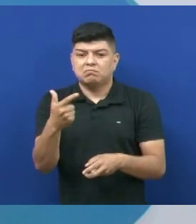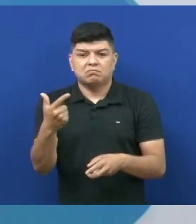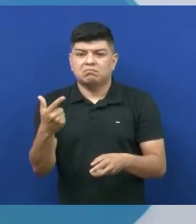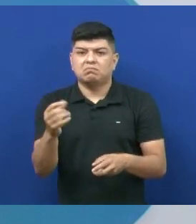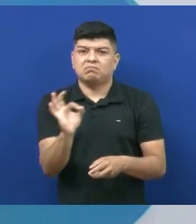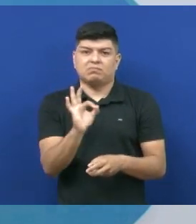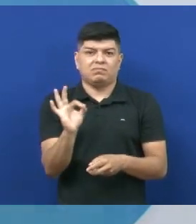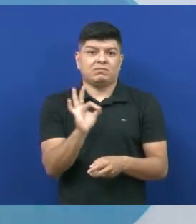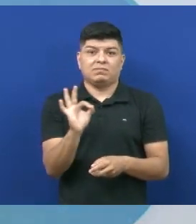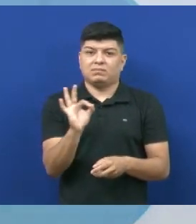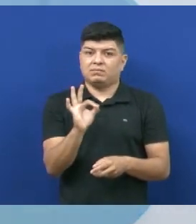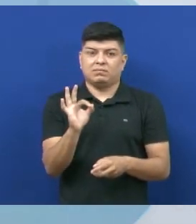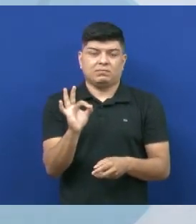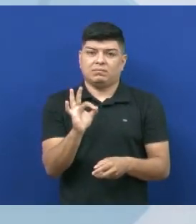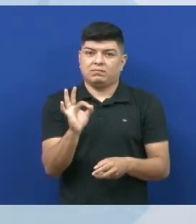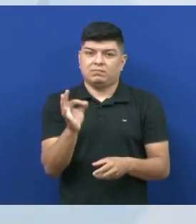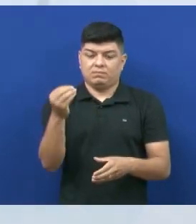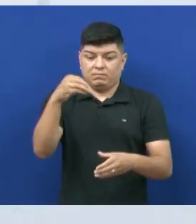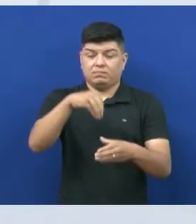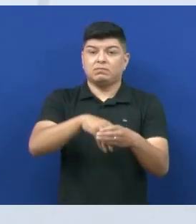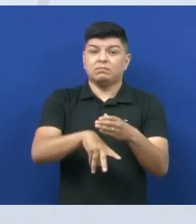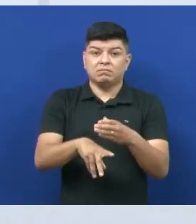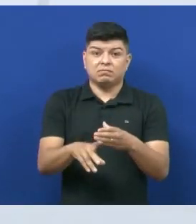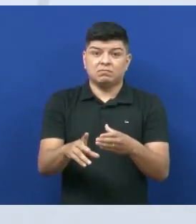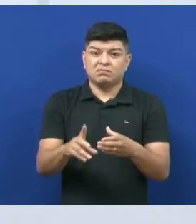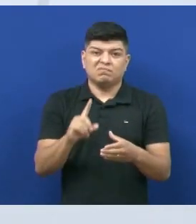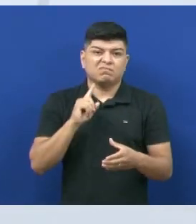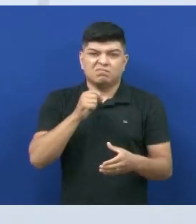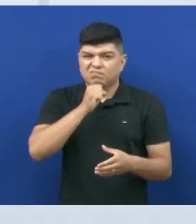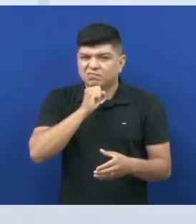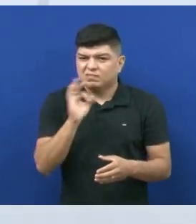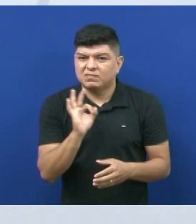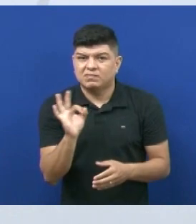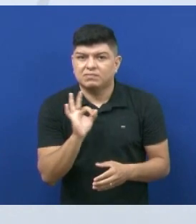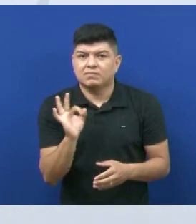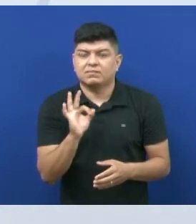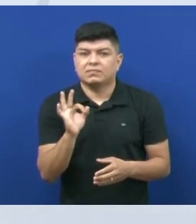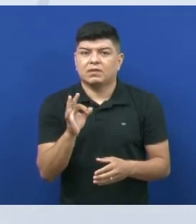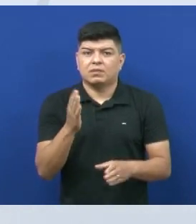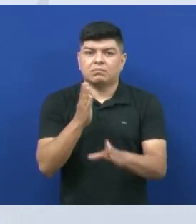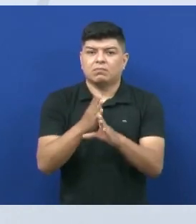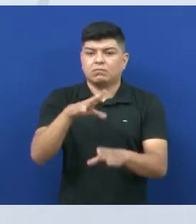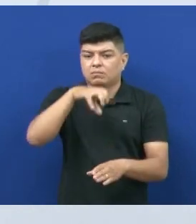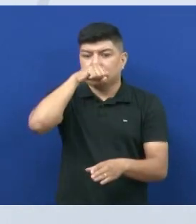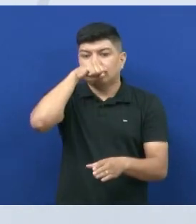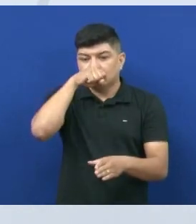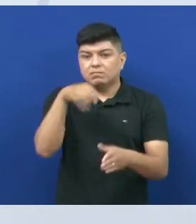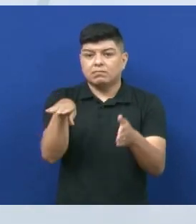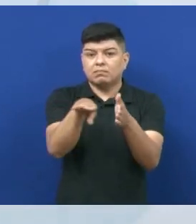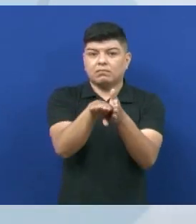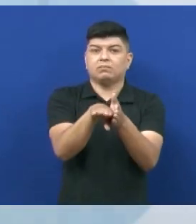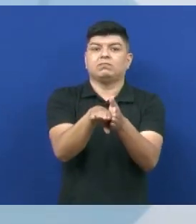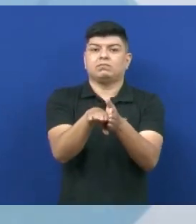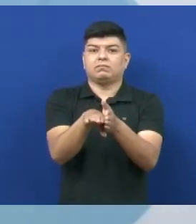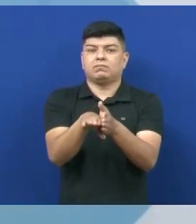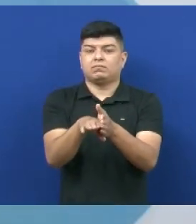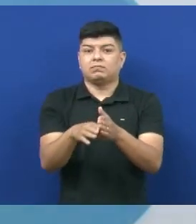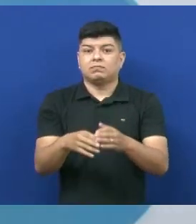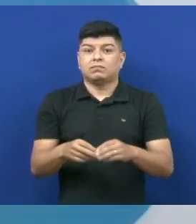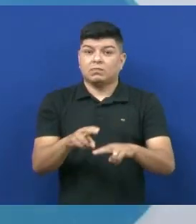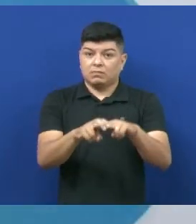micro-organismos no caldo nutritivo, não se estragava mesmo o ar chegando até esse caldo nutritivo.